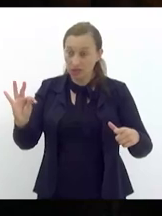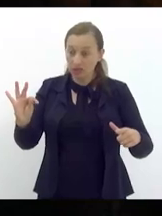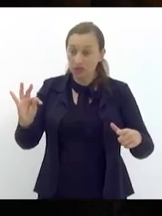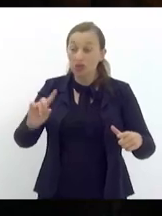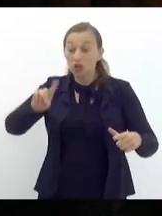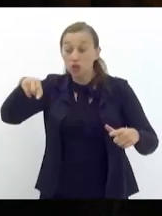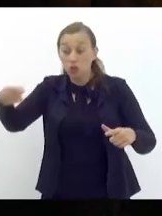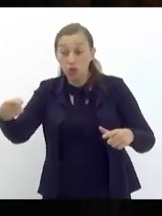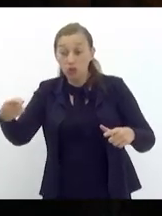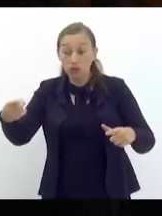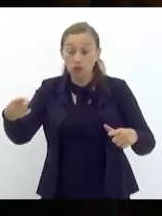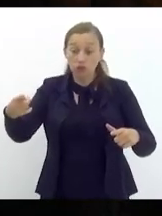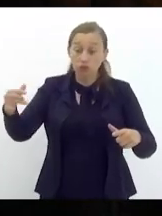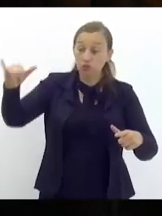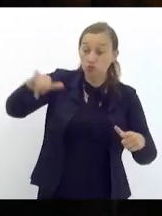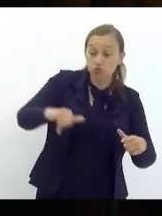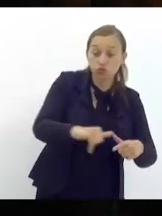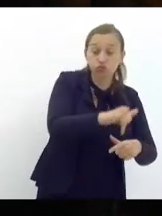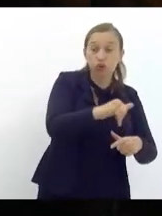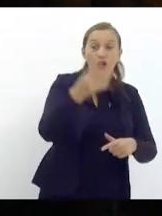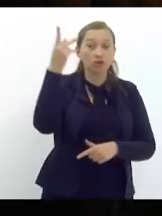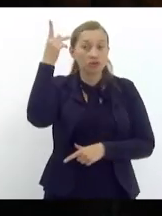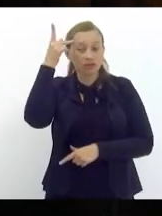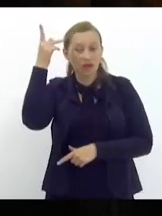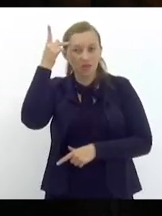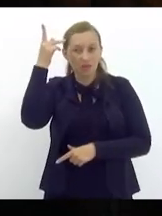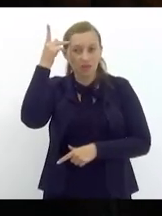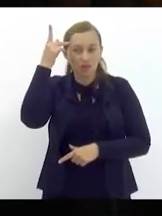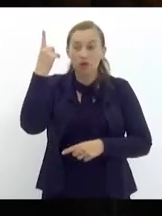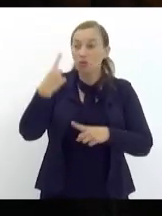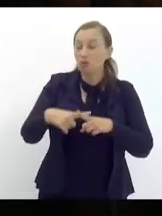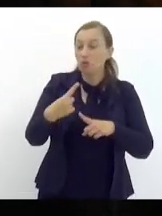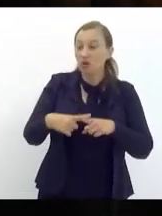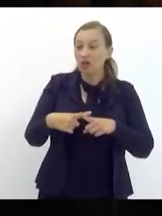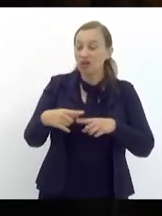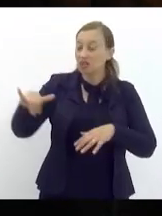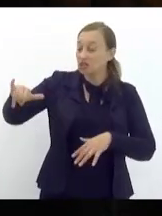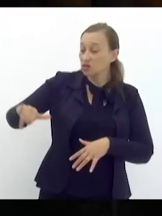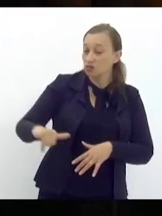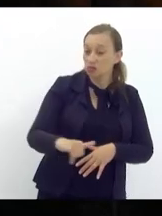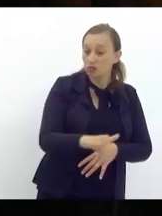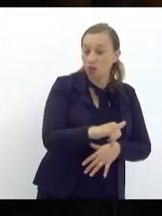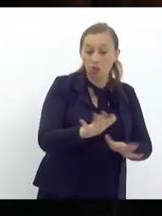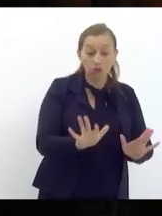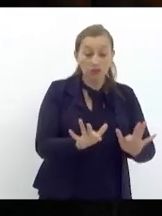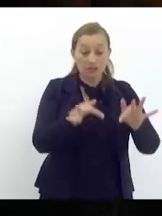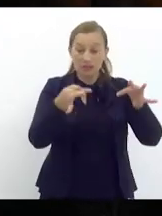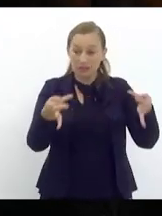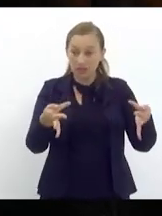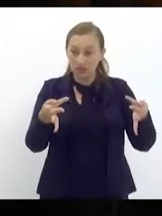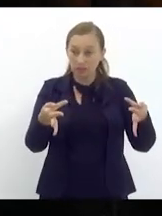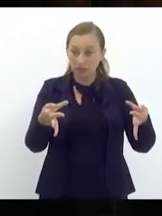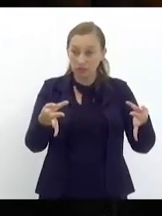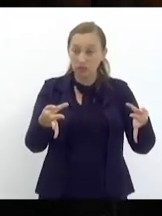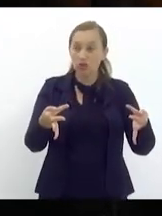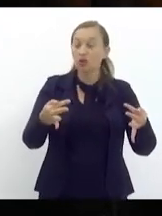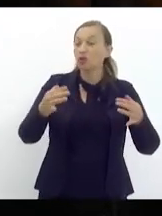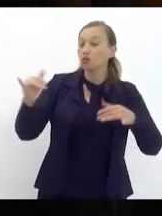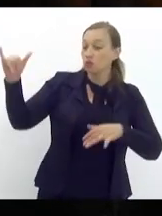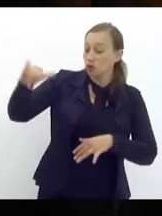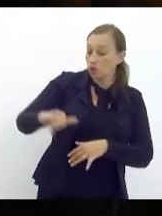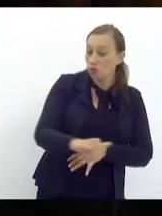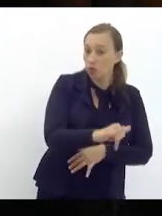concentrou-se esses voos domésticos no aeroporto Santos Dumont